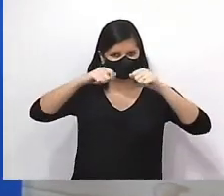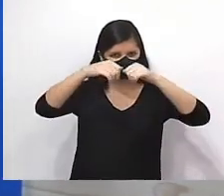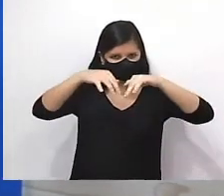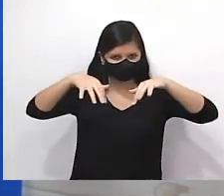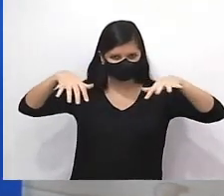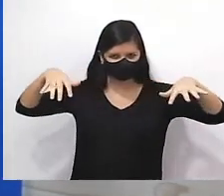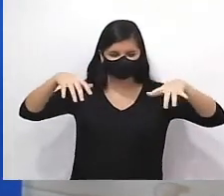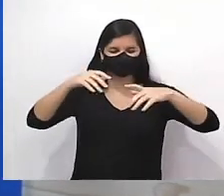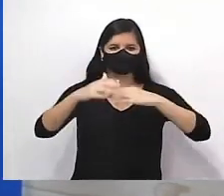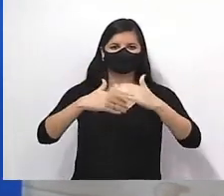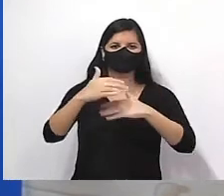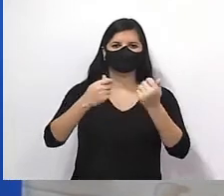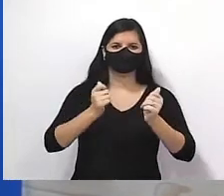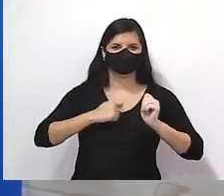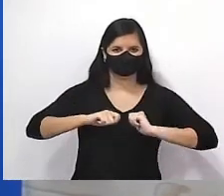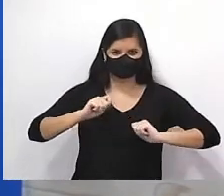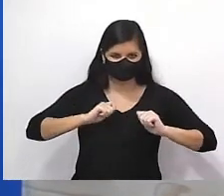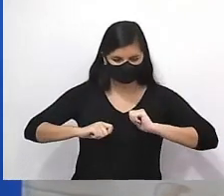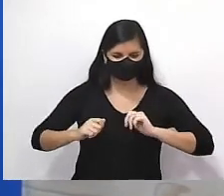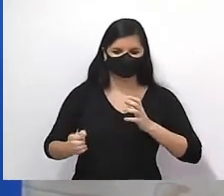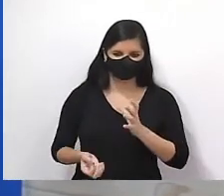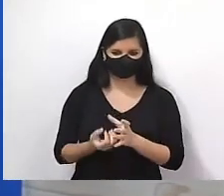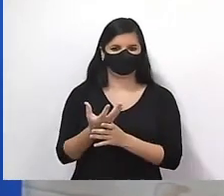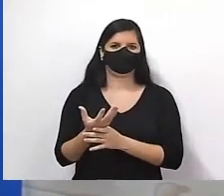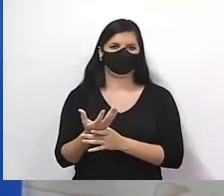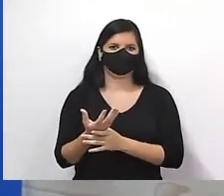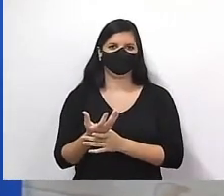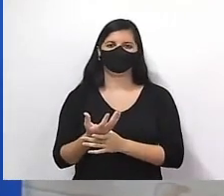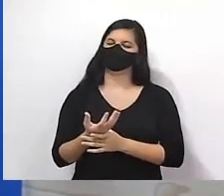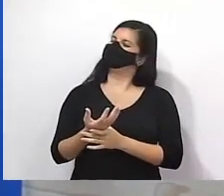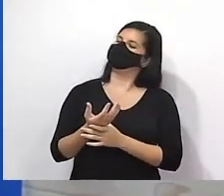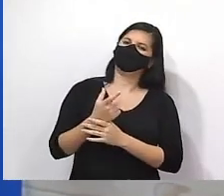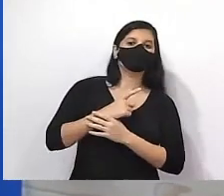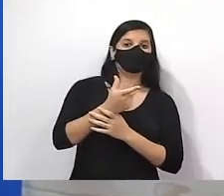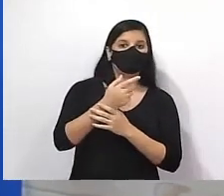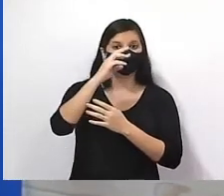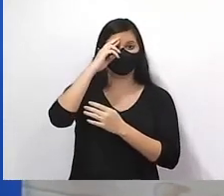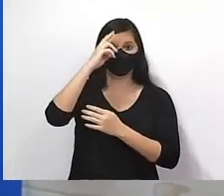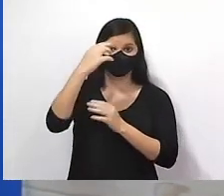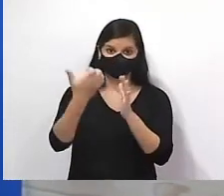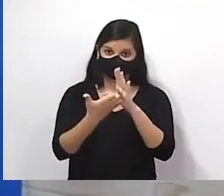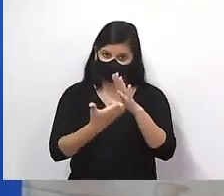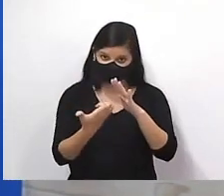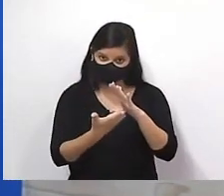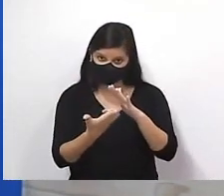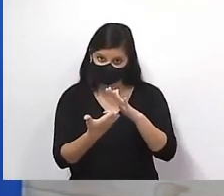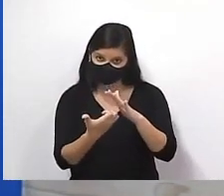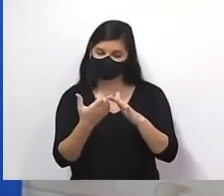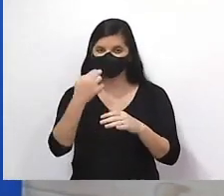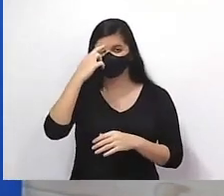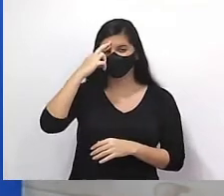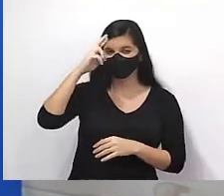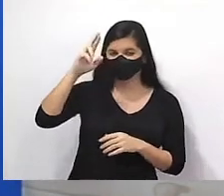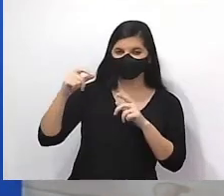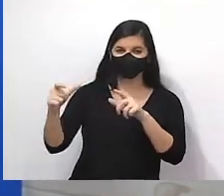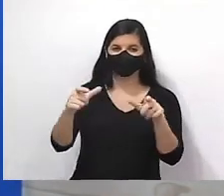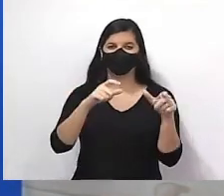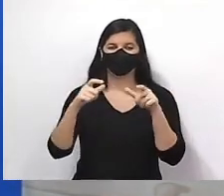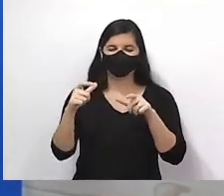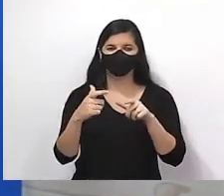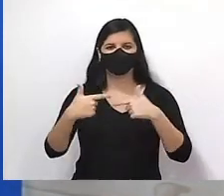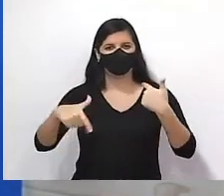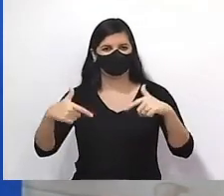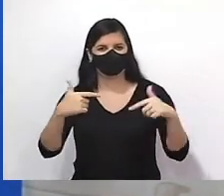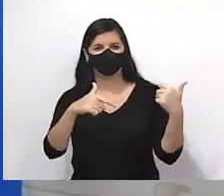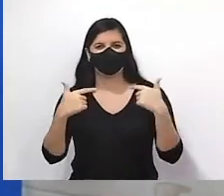processos administrativos? Fluxograma. Você vai ser dono de uma empresa? Você vai ser dono de algum lugar? Ou vai